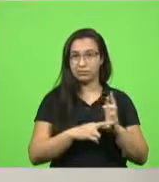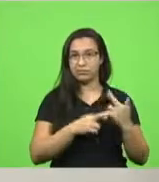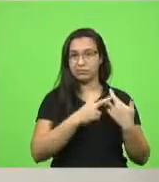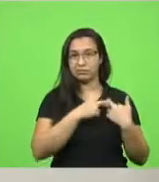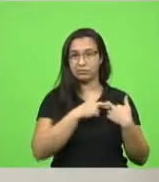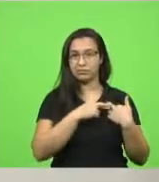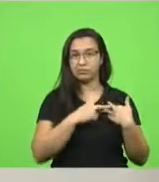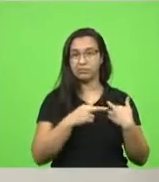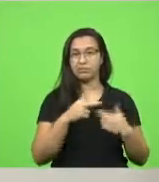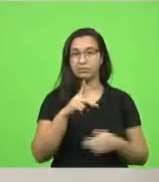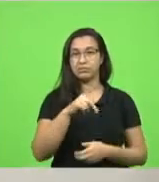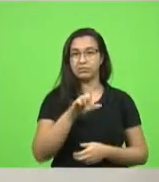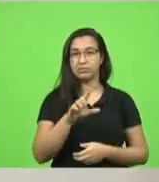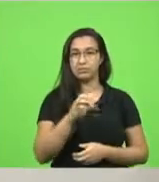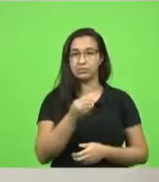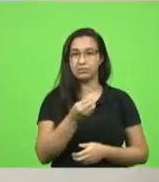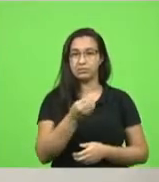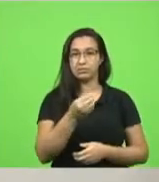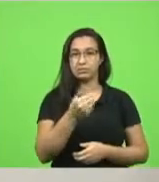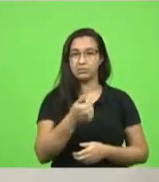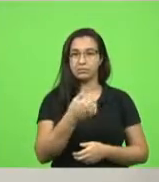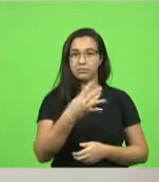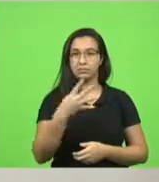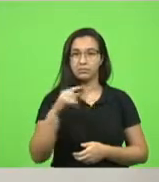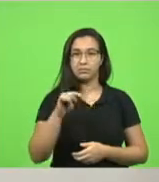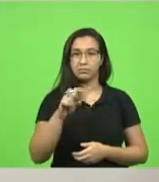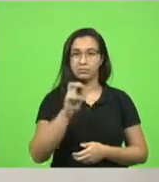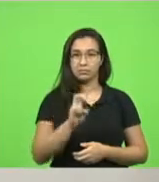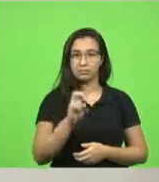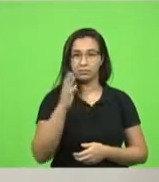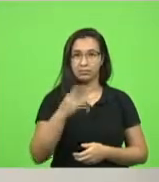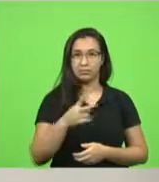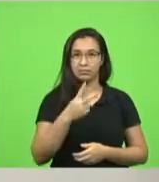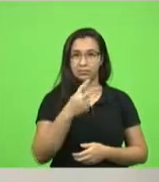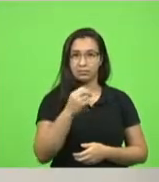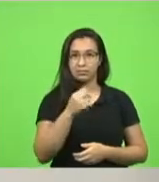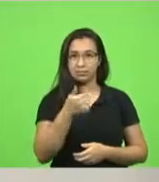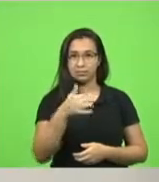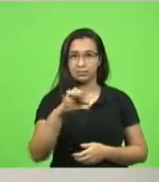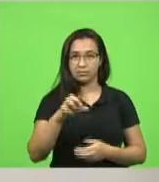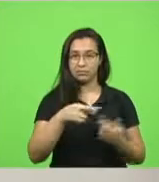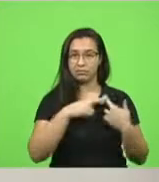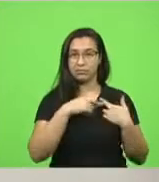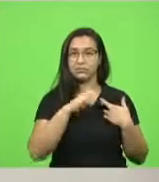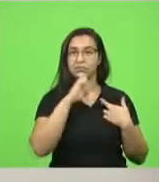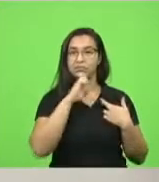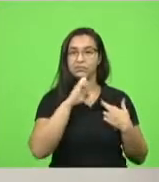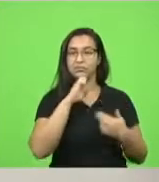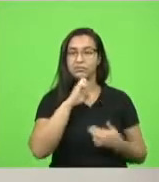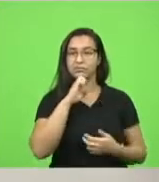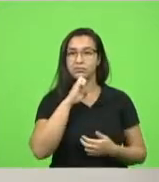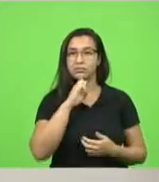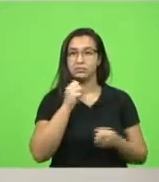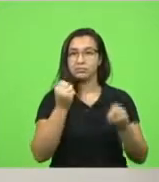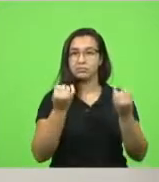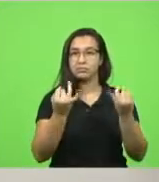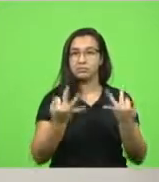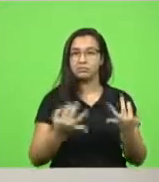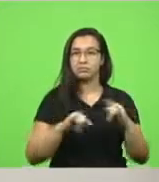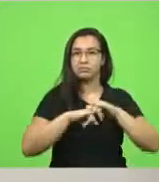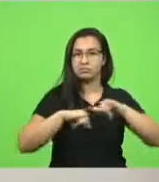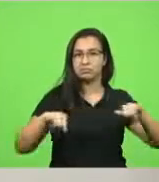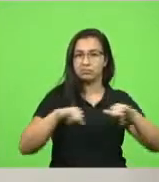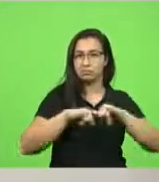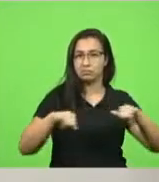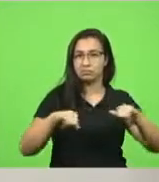Projeto de Lei PL 0144.5-2019. Autor, deputado Felipe Estevam. Dispõe sobre a divulgação